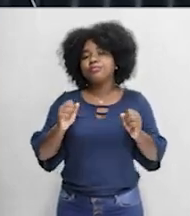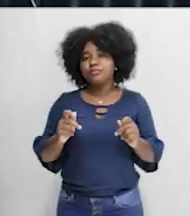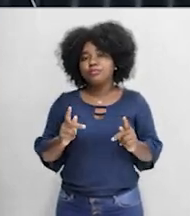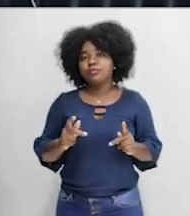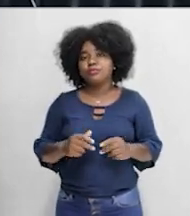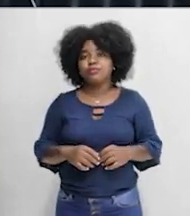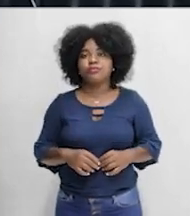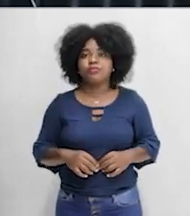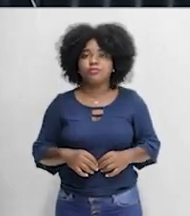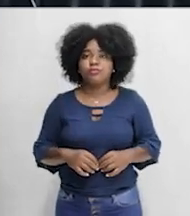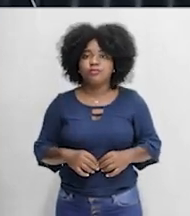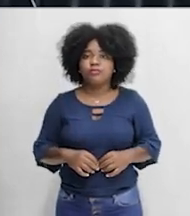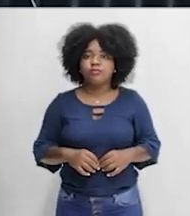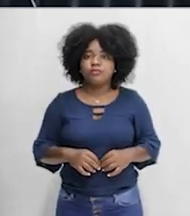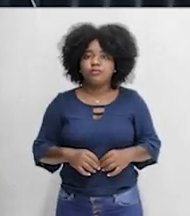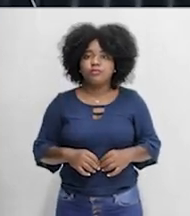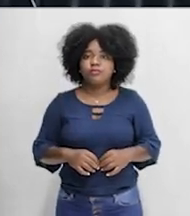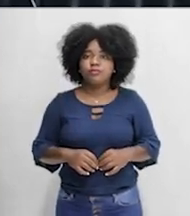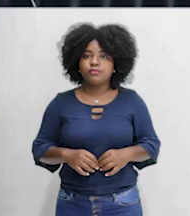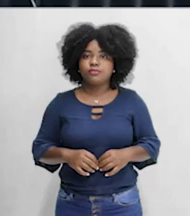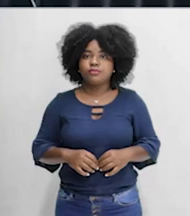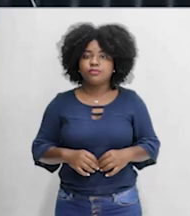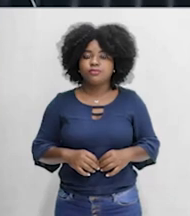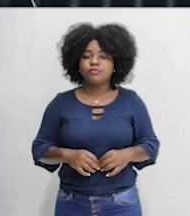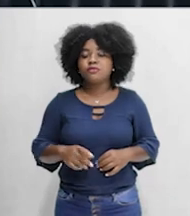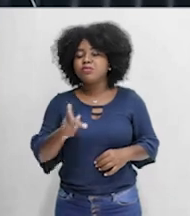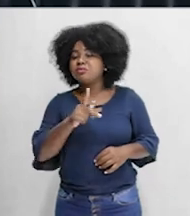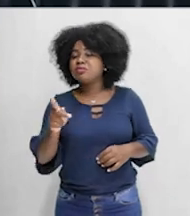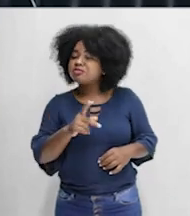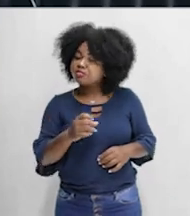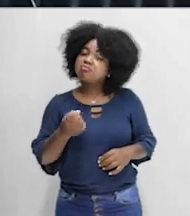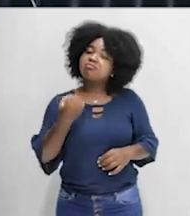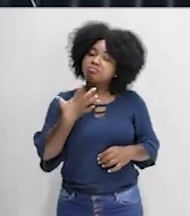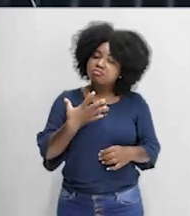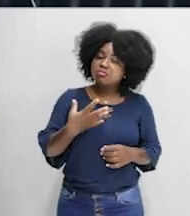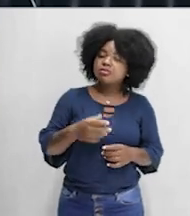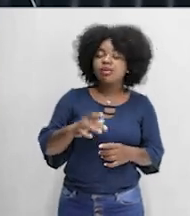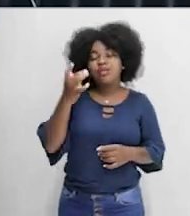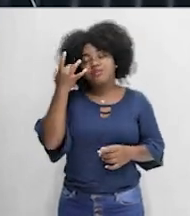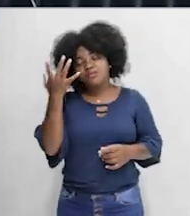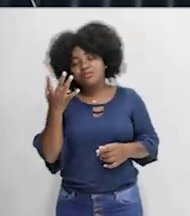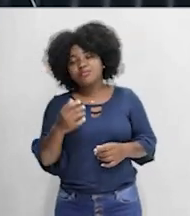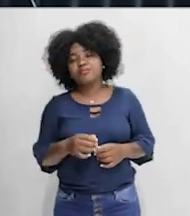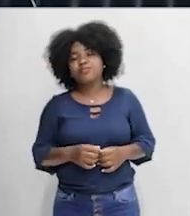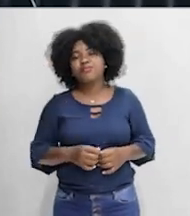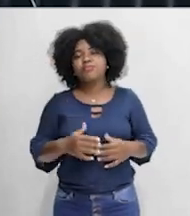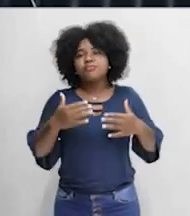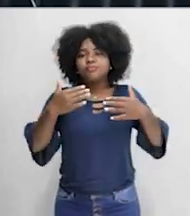acessíveis. Beleza? Marcos, tem muita coisa aí bacana, mas é fácil. É fácil assim, olha.